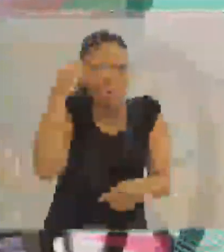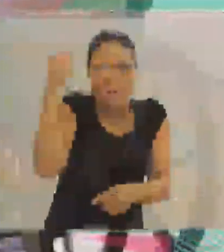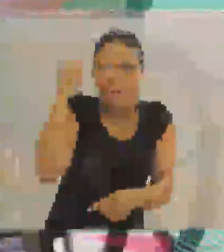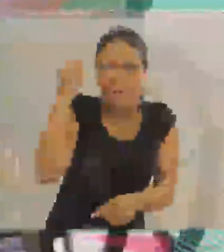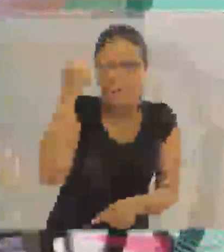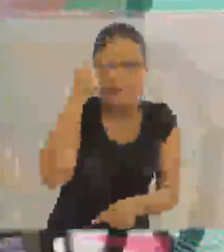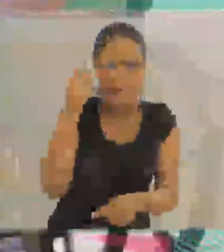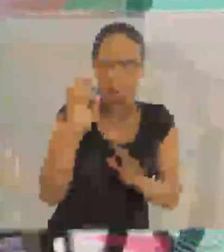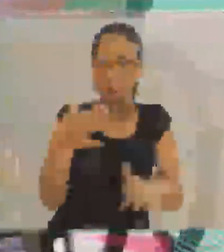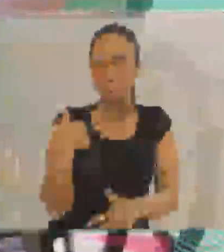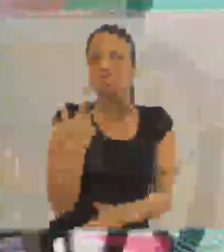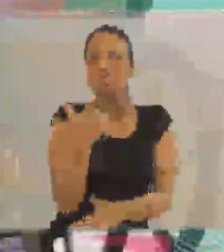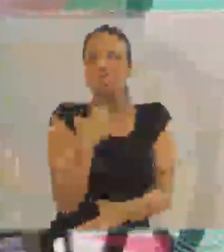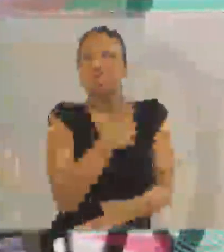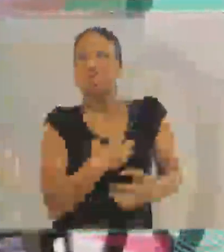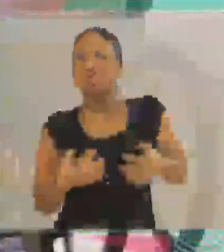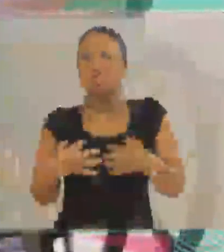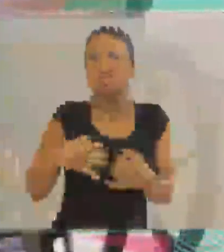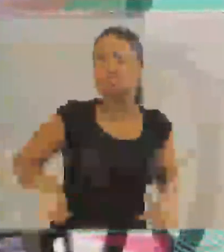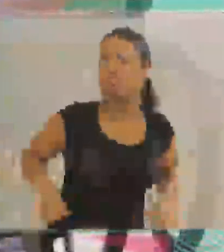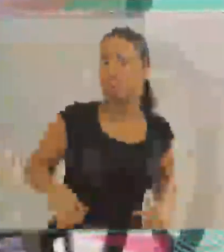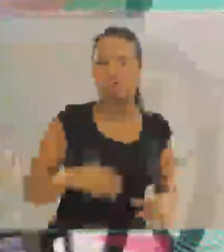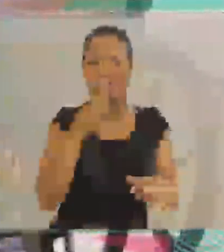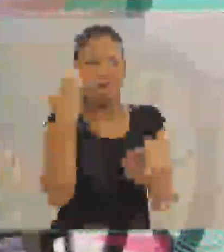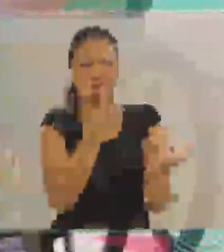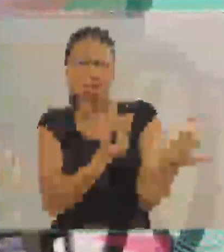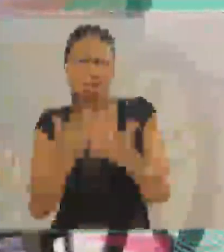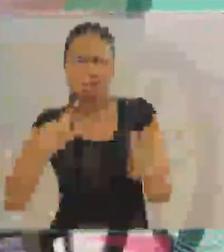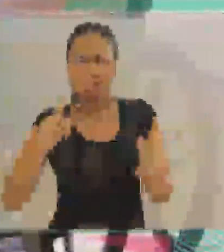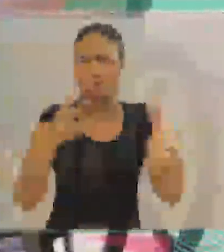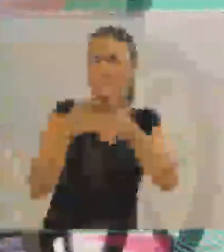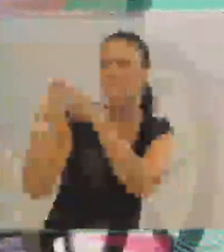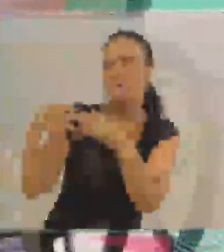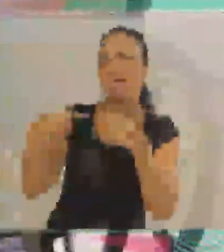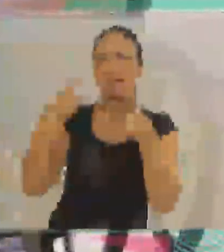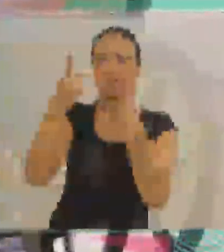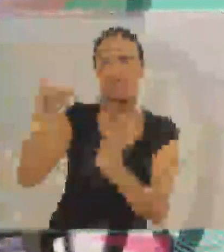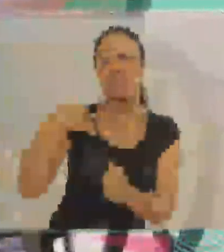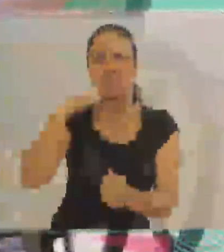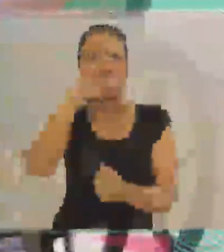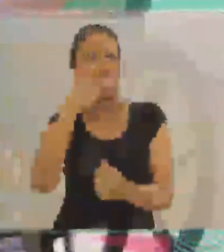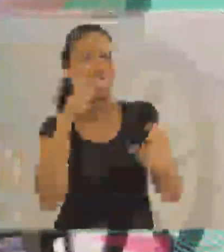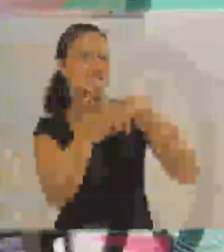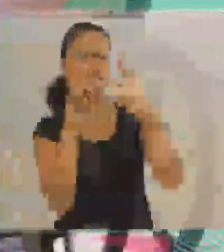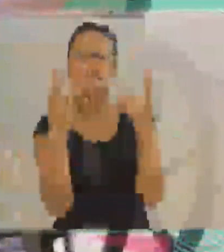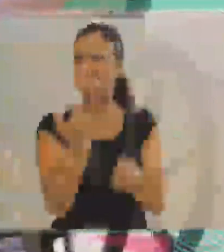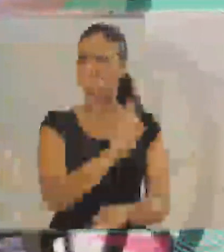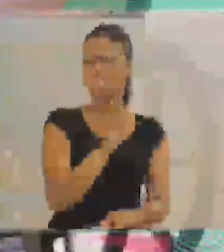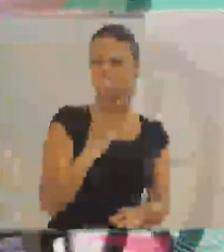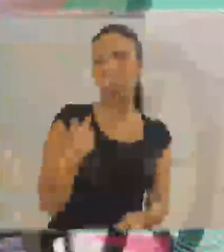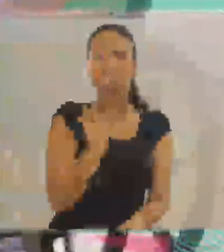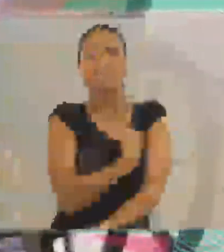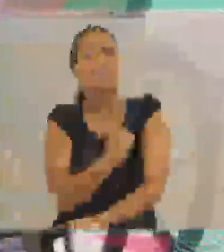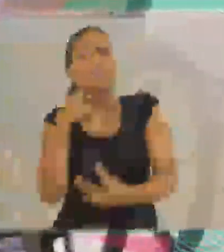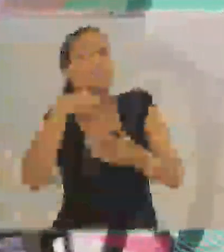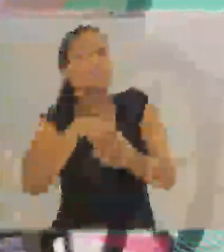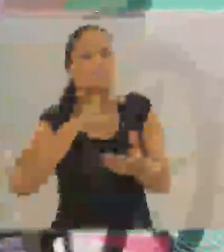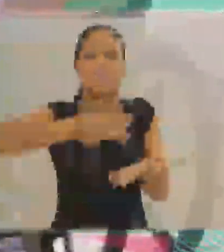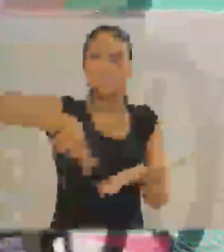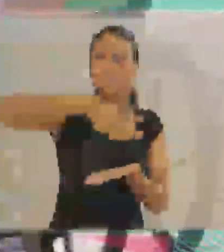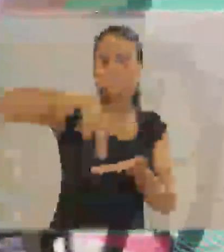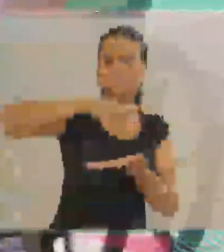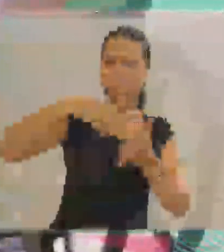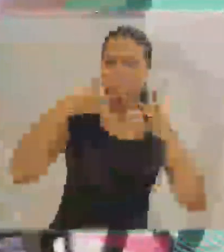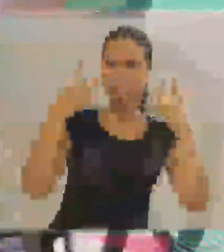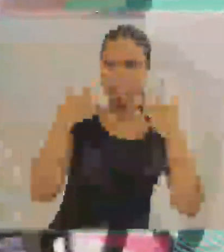energia da dança dentro de mim, eu não consegui me livrar disso, sabe? Eu não sofri esses conflitos de adolescente, de ficar